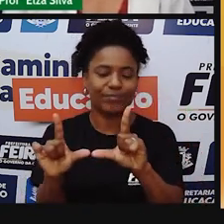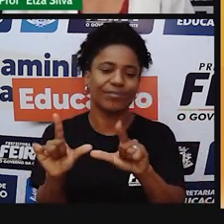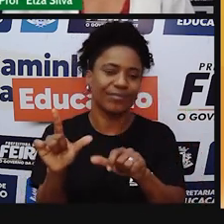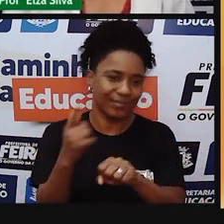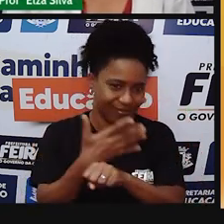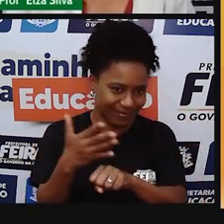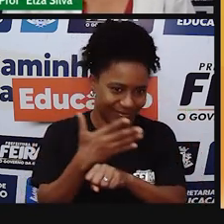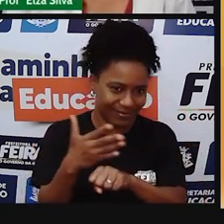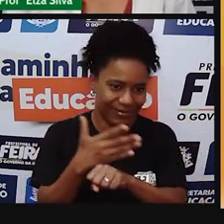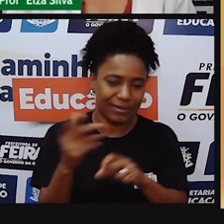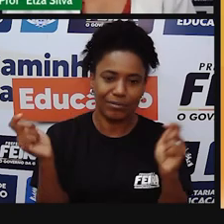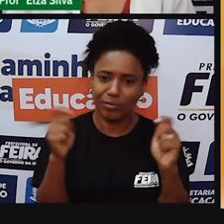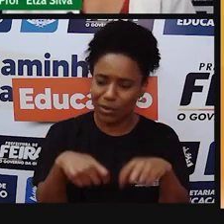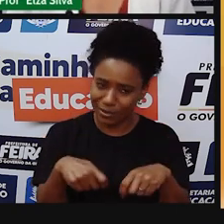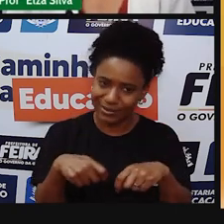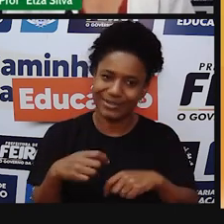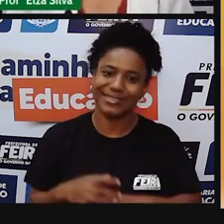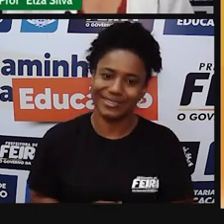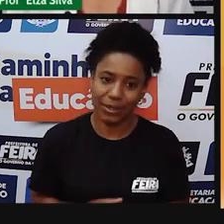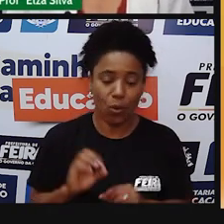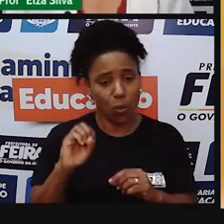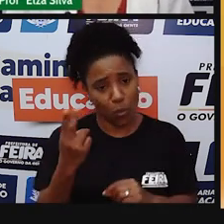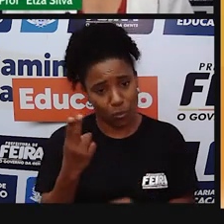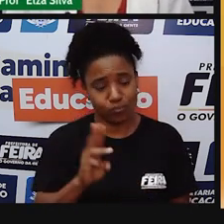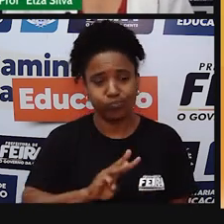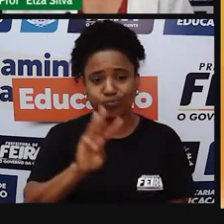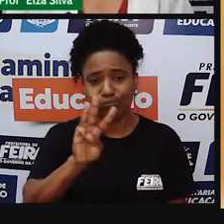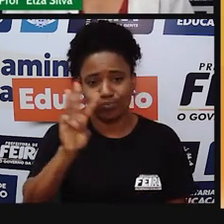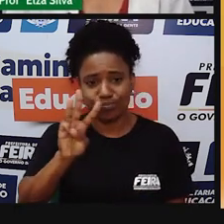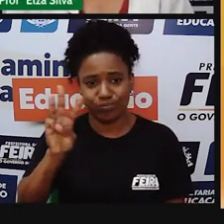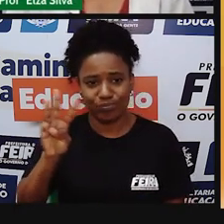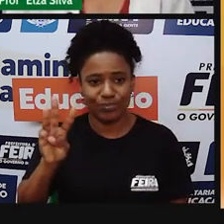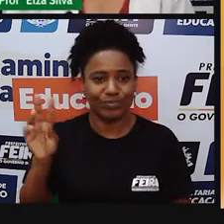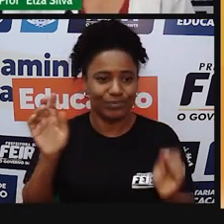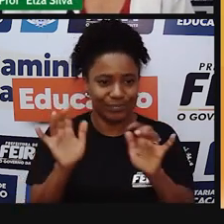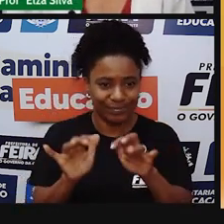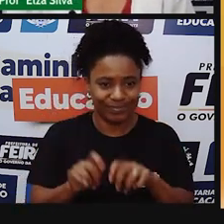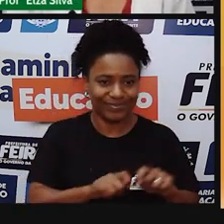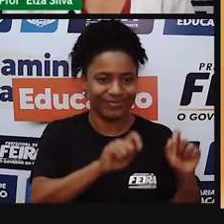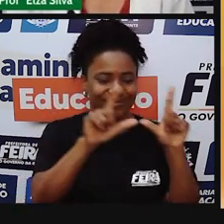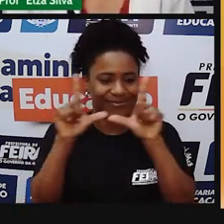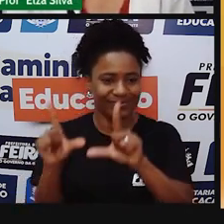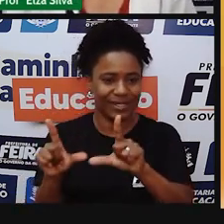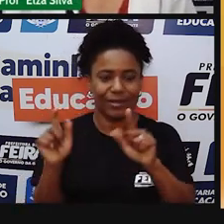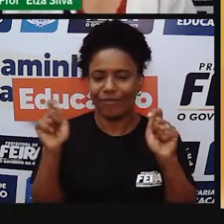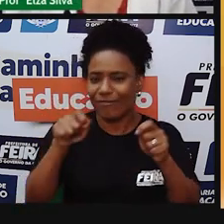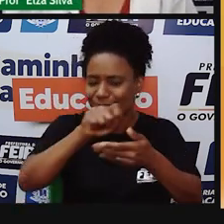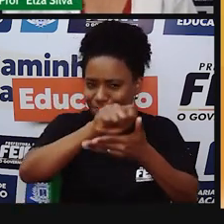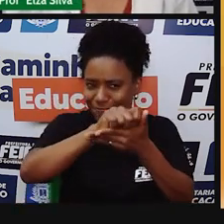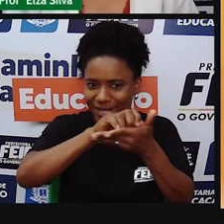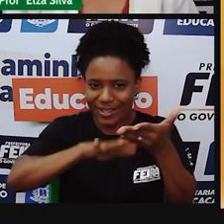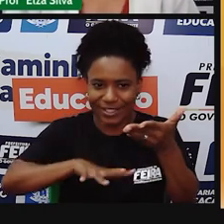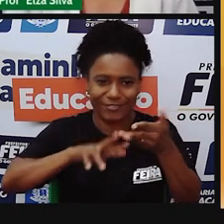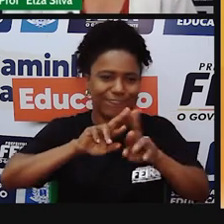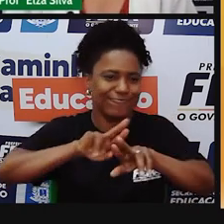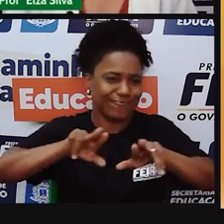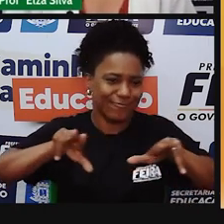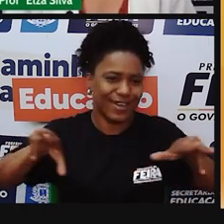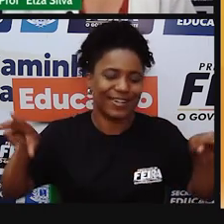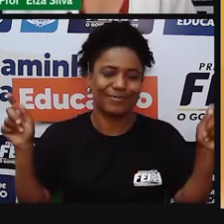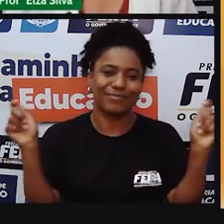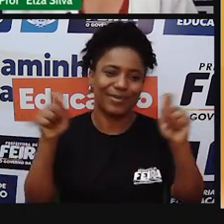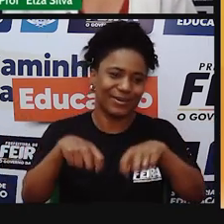vocês podem acessar a própria plataforma. Ok, students? E lá vocês vão encontrar outras atividades